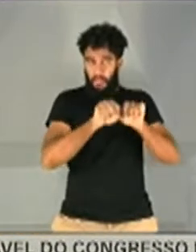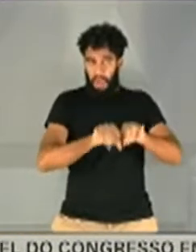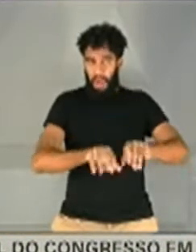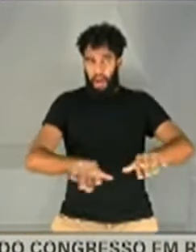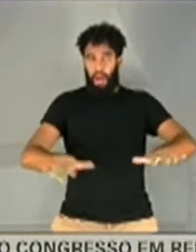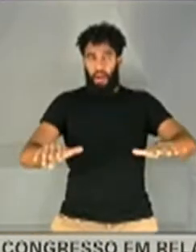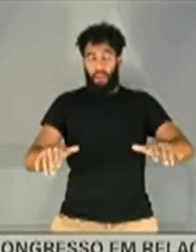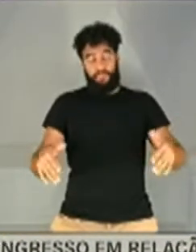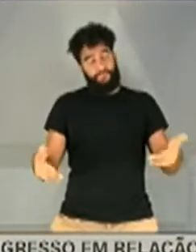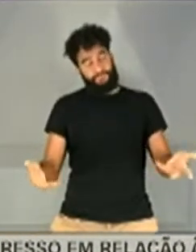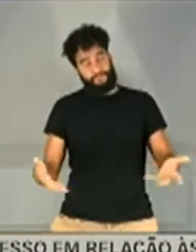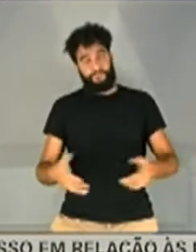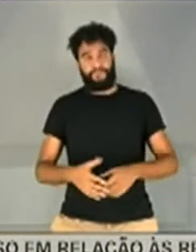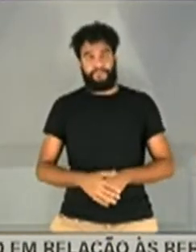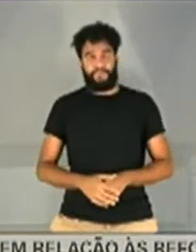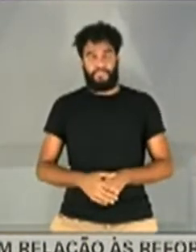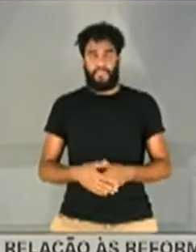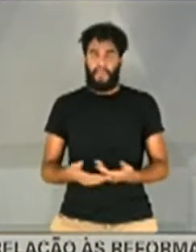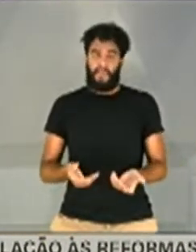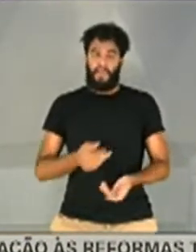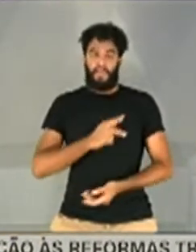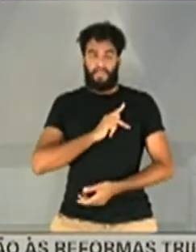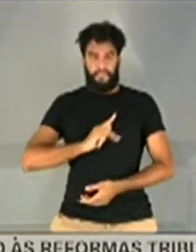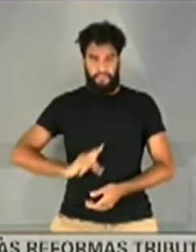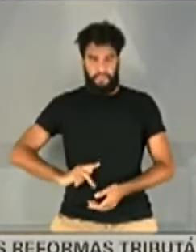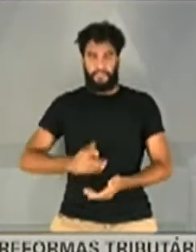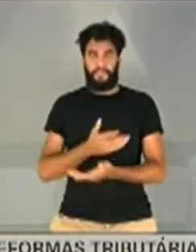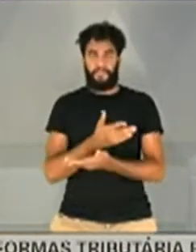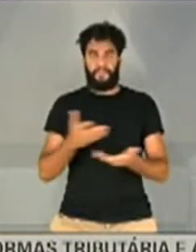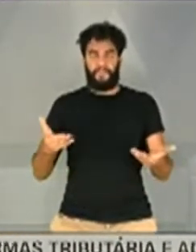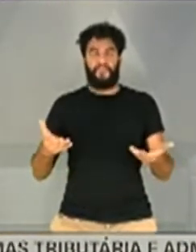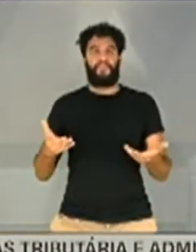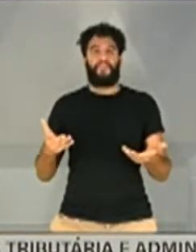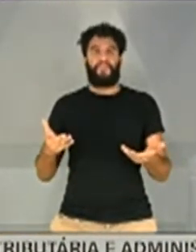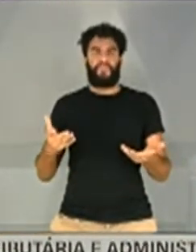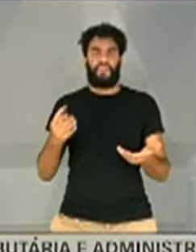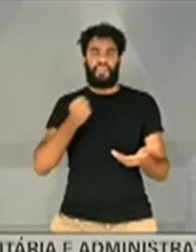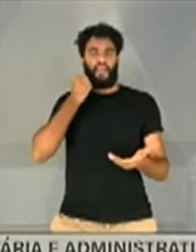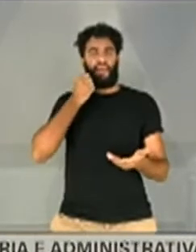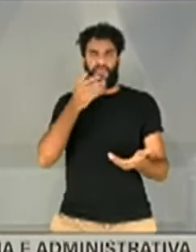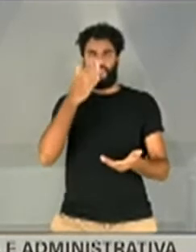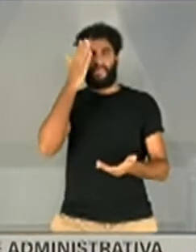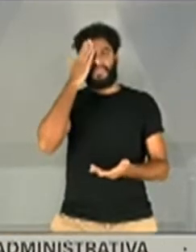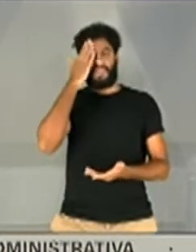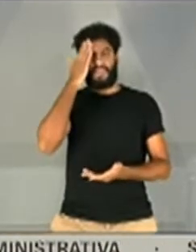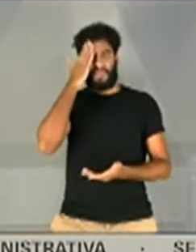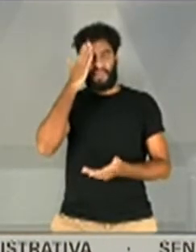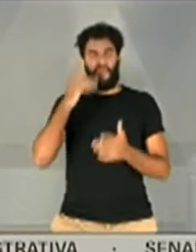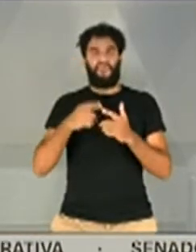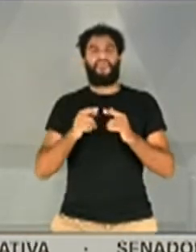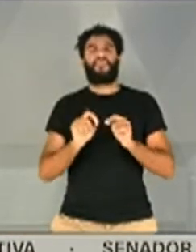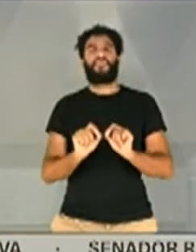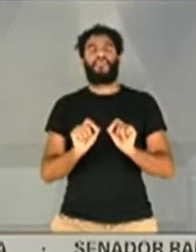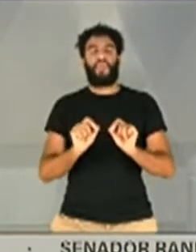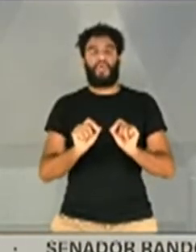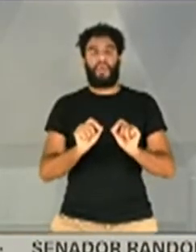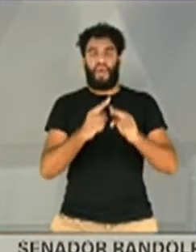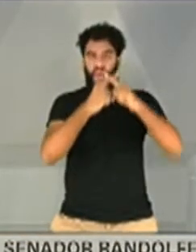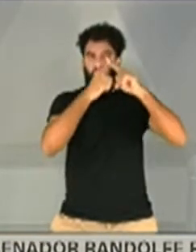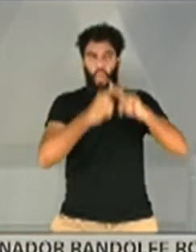Seria, senhor presidente, senhores senadores, transformar essa Copa em campeonato da morte.